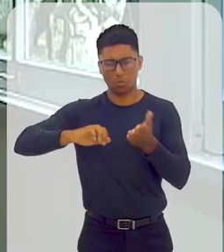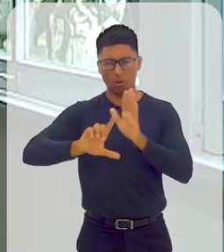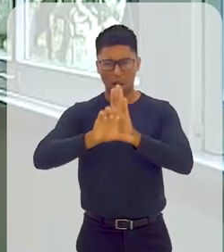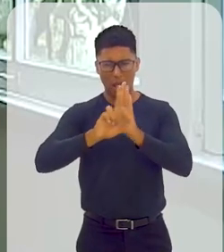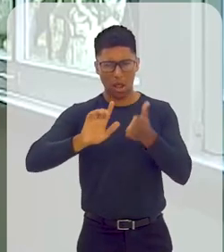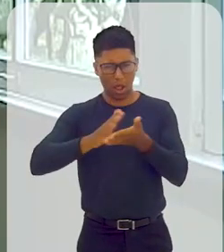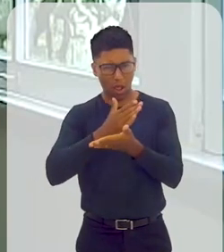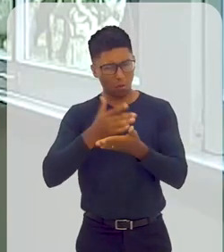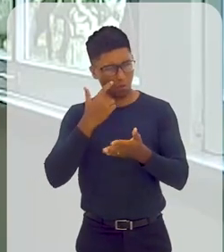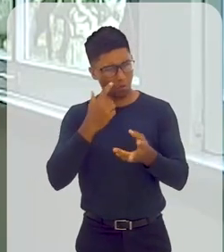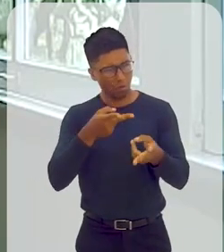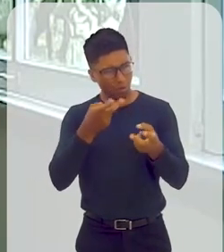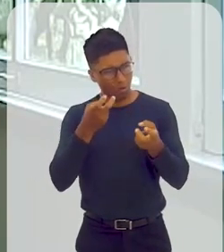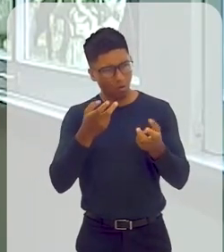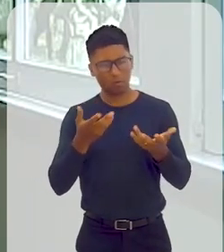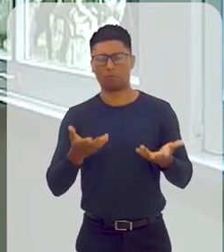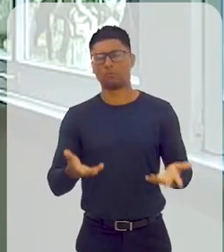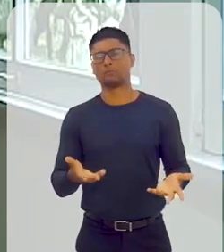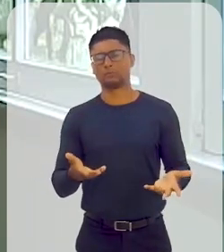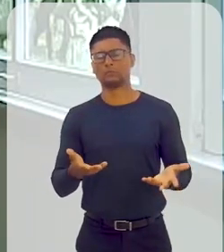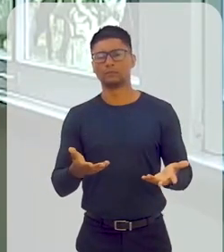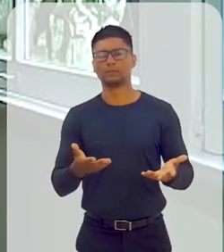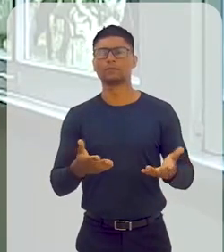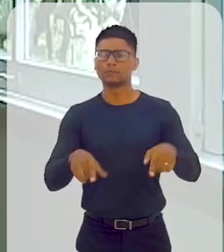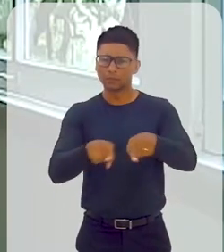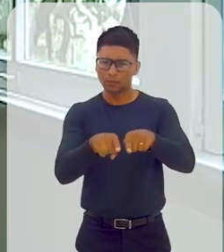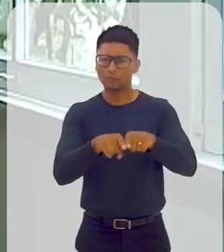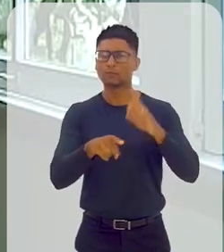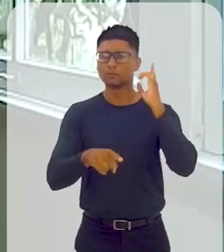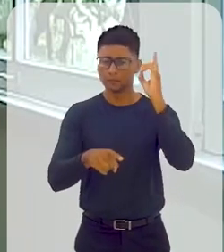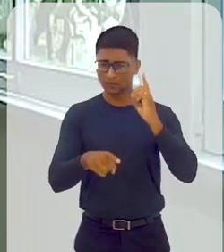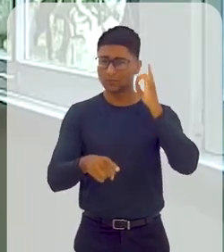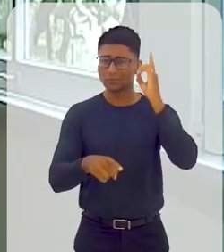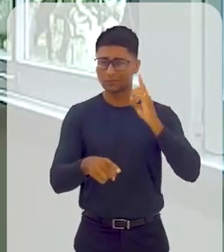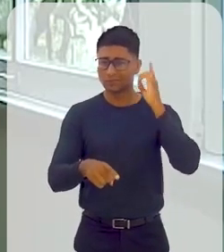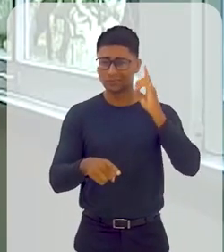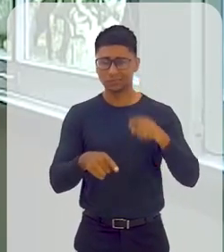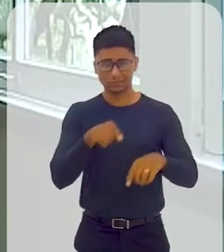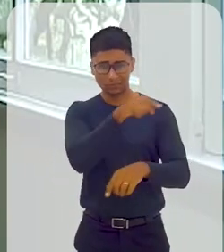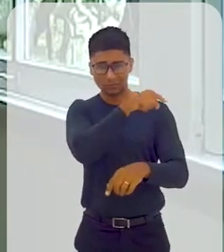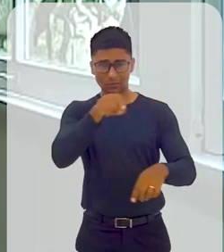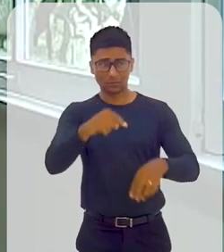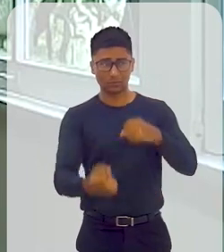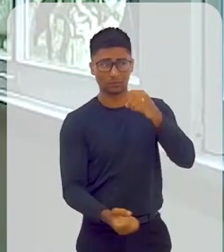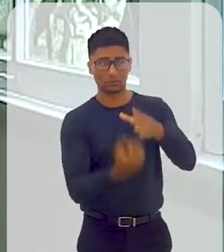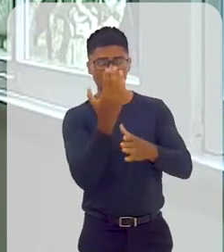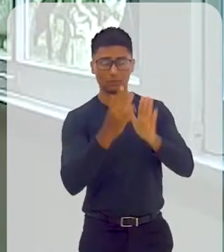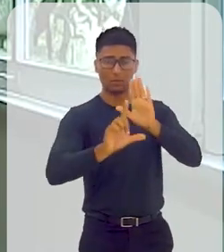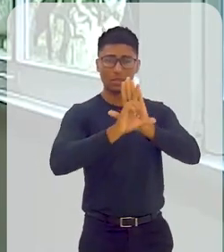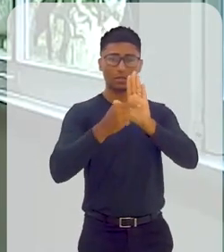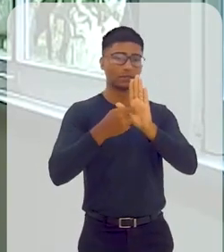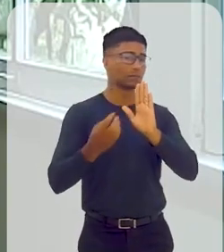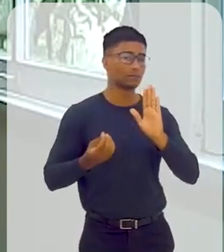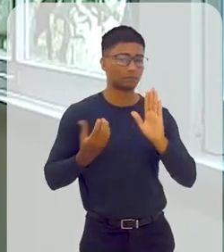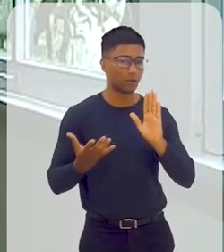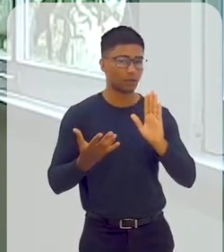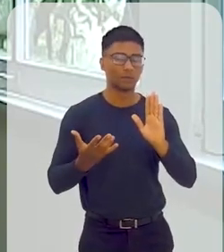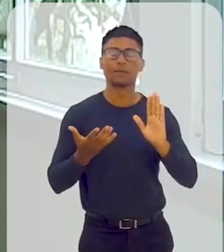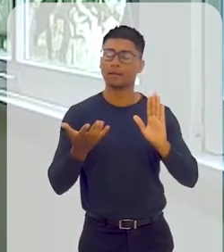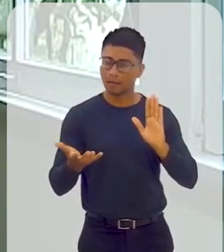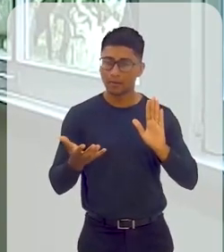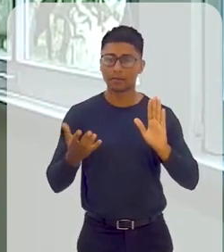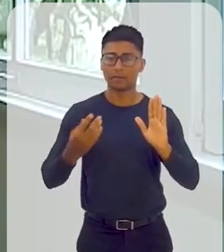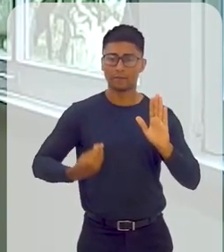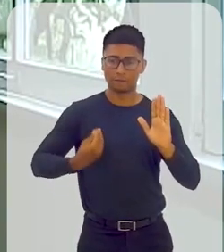dadas determinadas leis. Também a participação dos deputados na elaboração de leis que